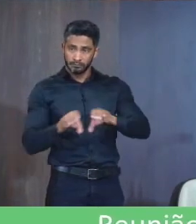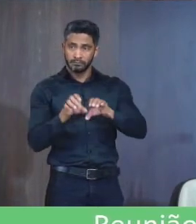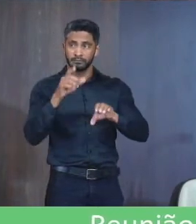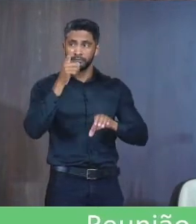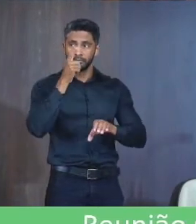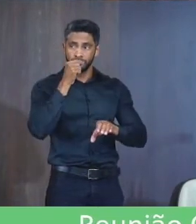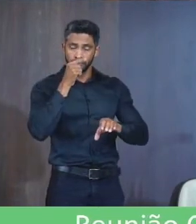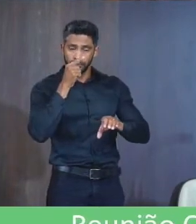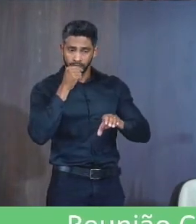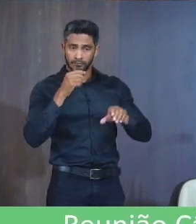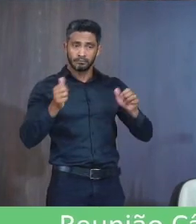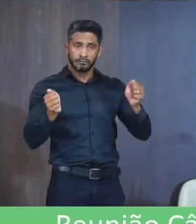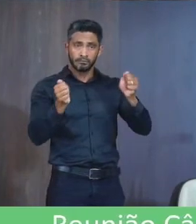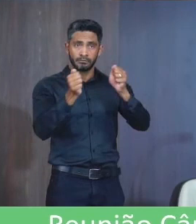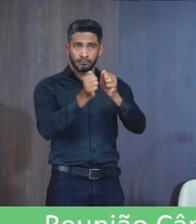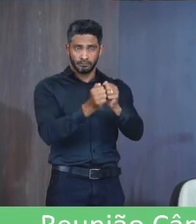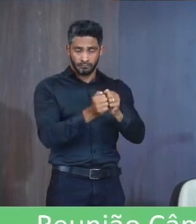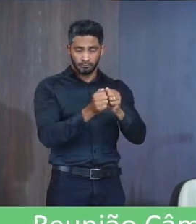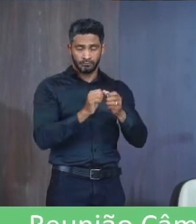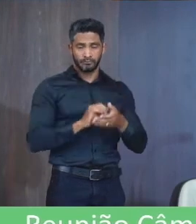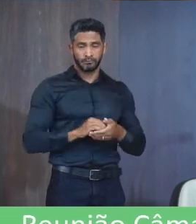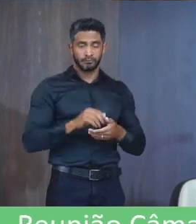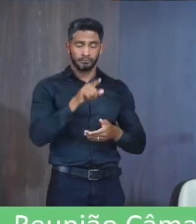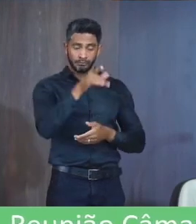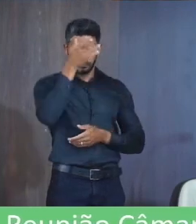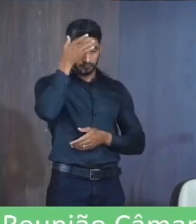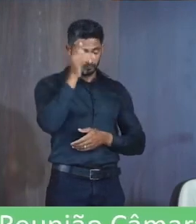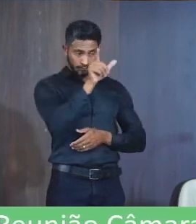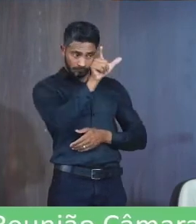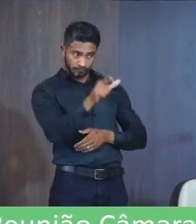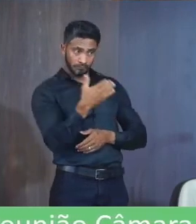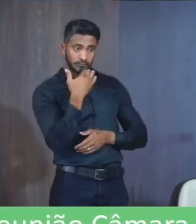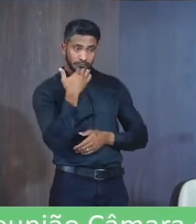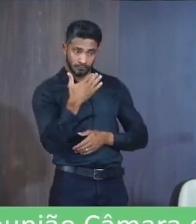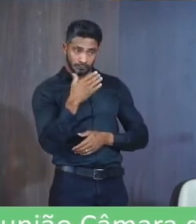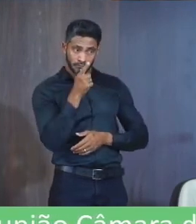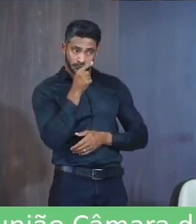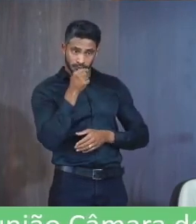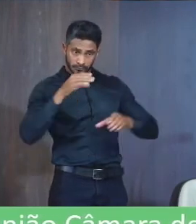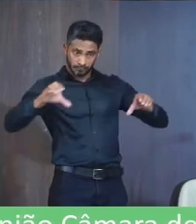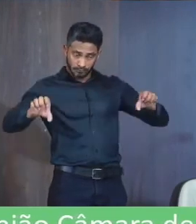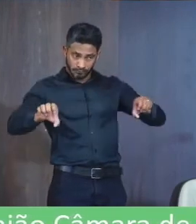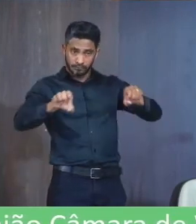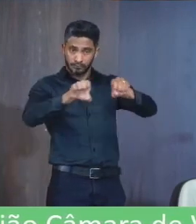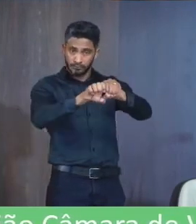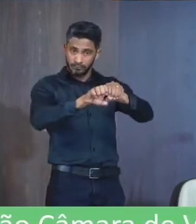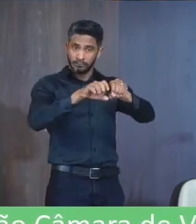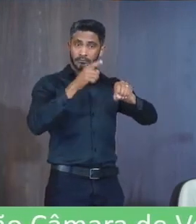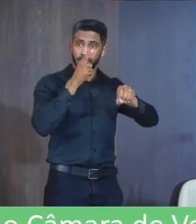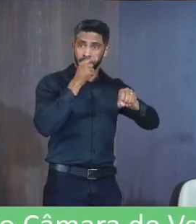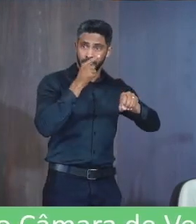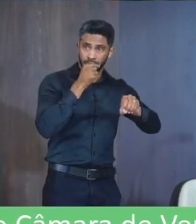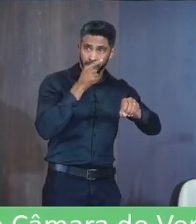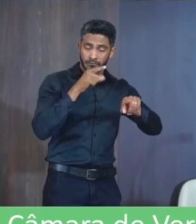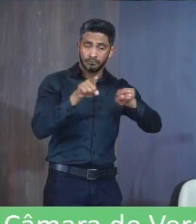Ao pedido De ligação De água O cliente Ao solicitar A ligação Novo de água Será orientado